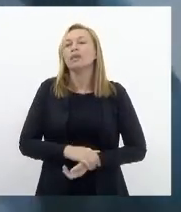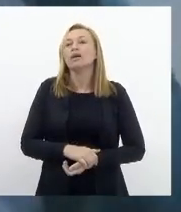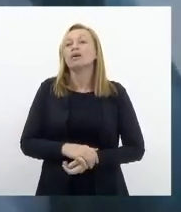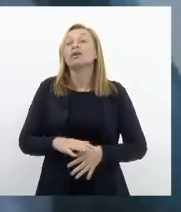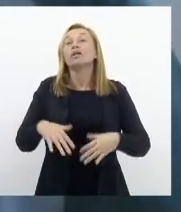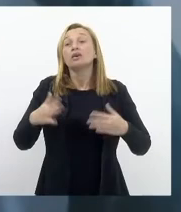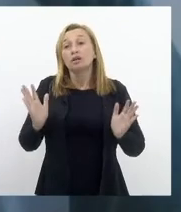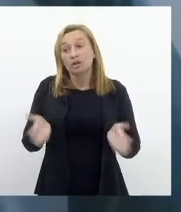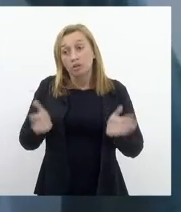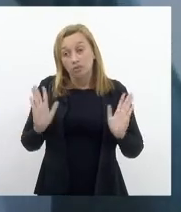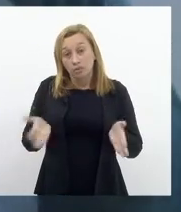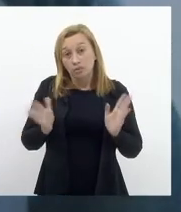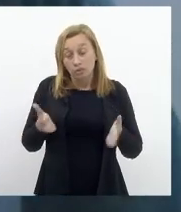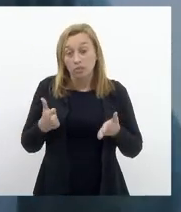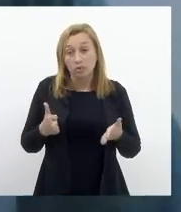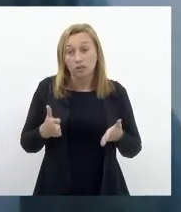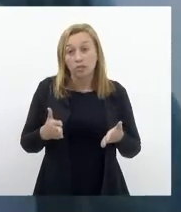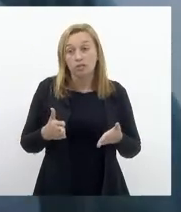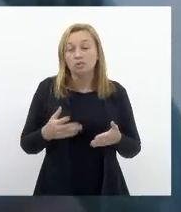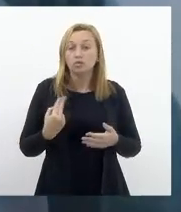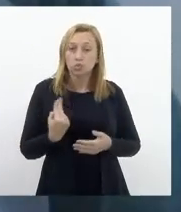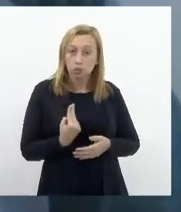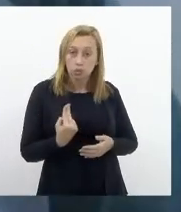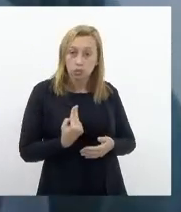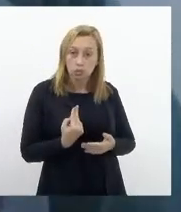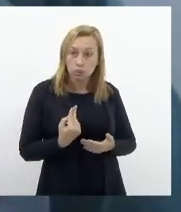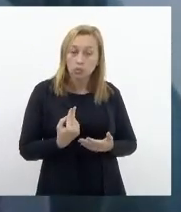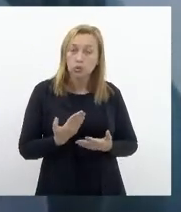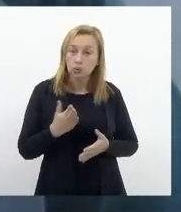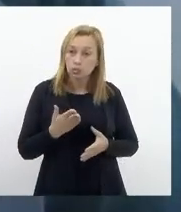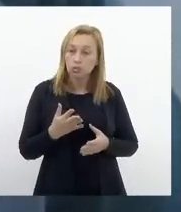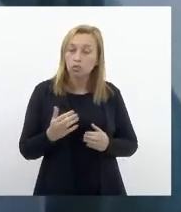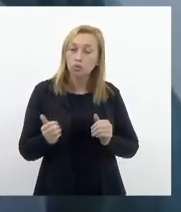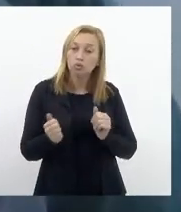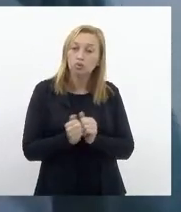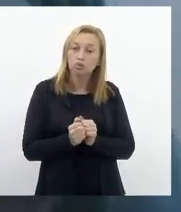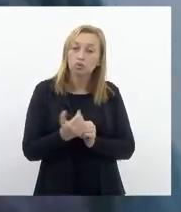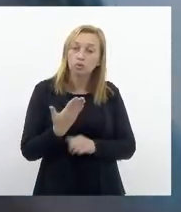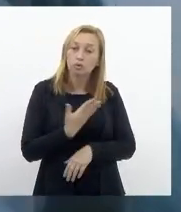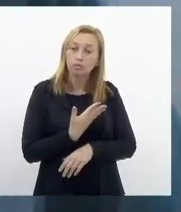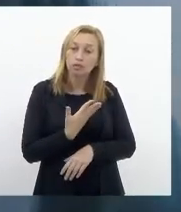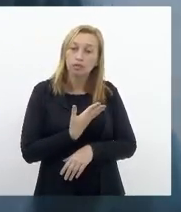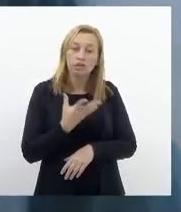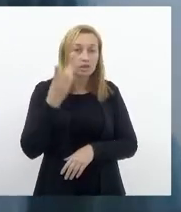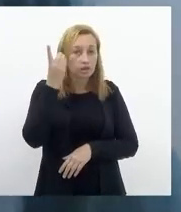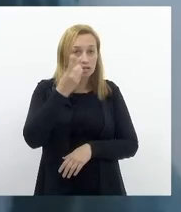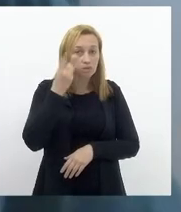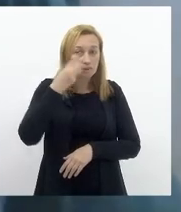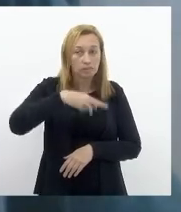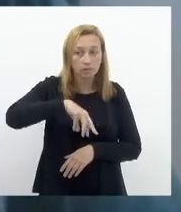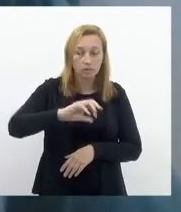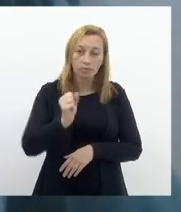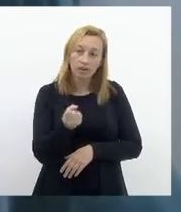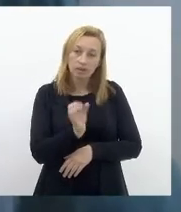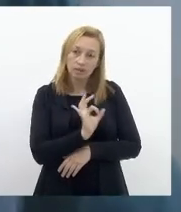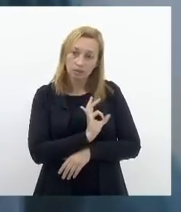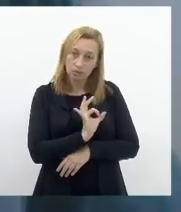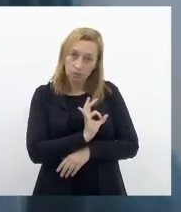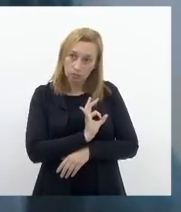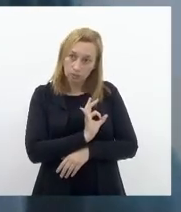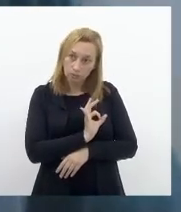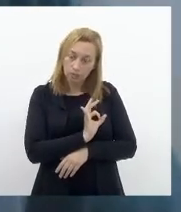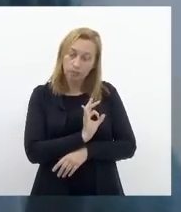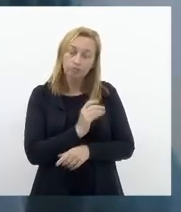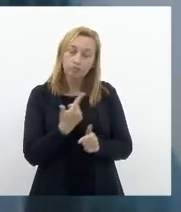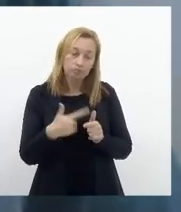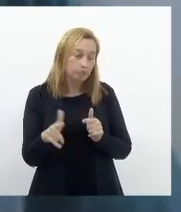E agora, eu estou em coautoria com a minha companheira, deputada Marta Rocha, que conhece bem o